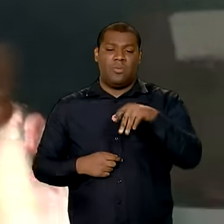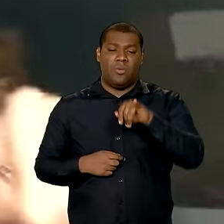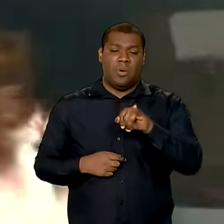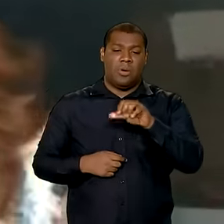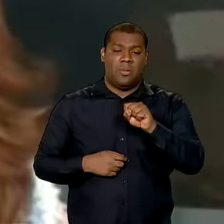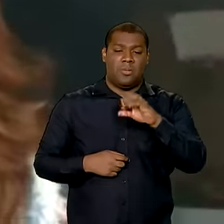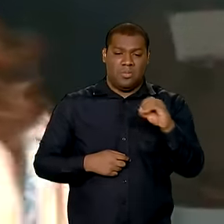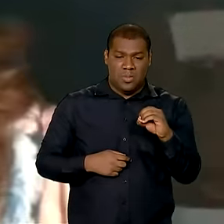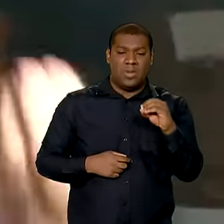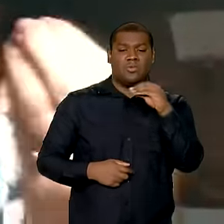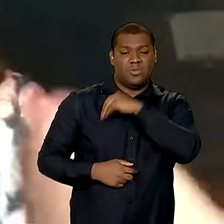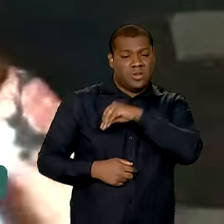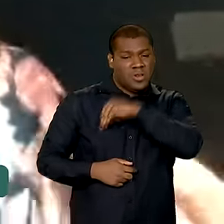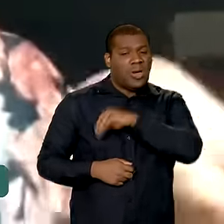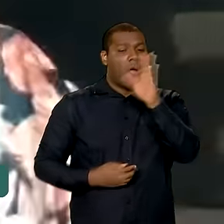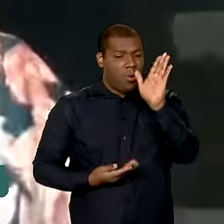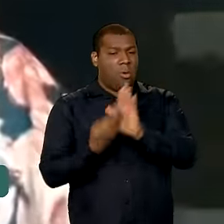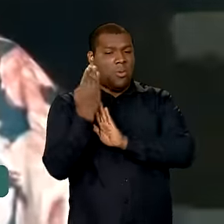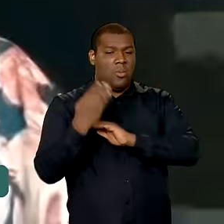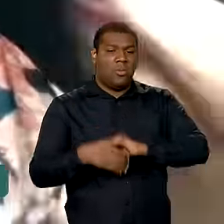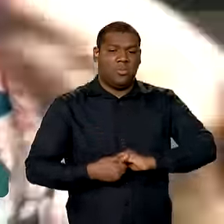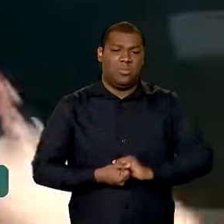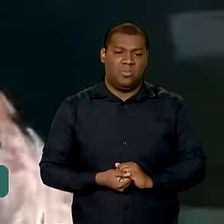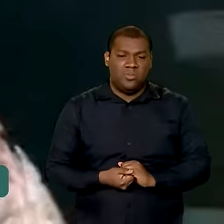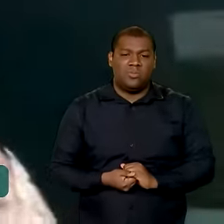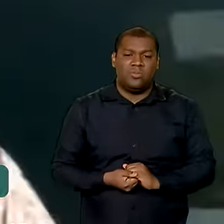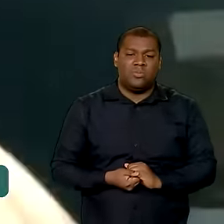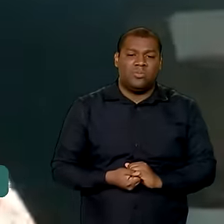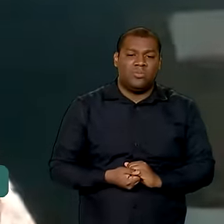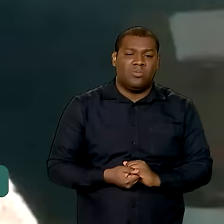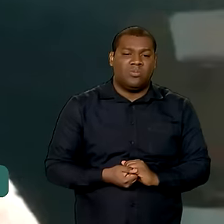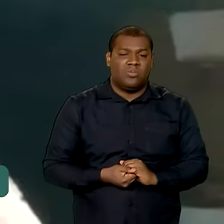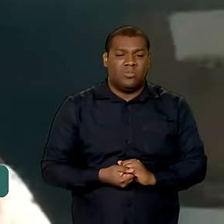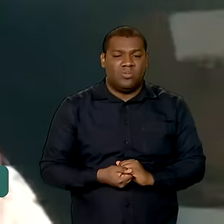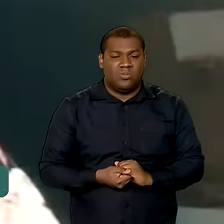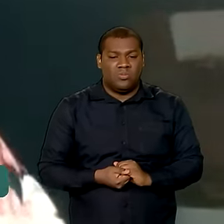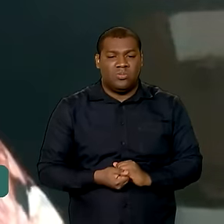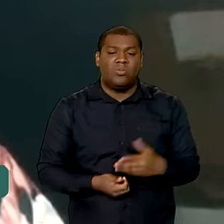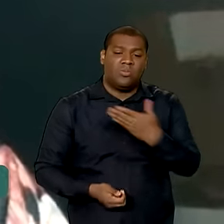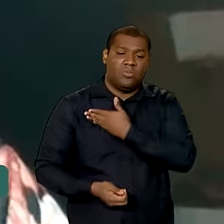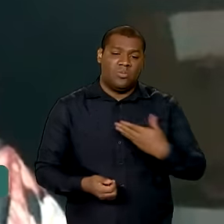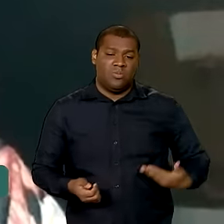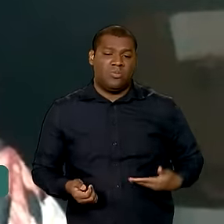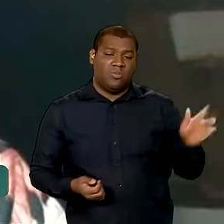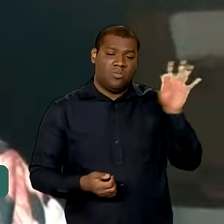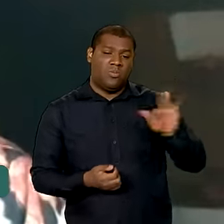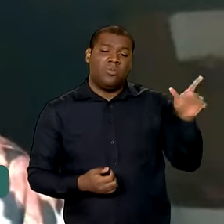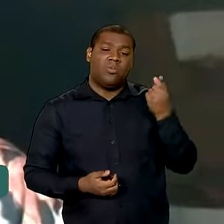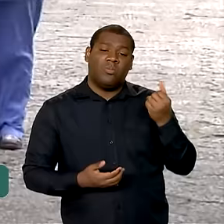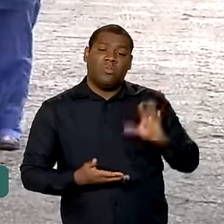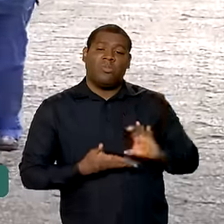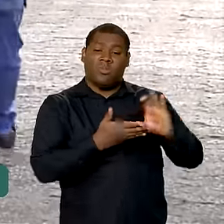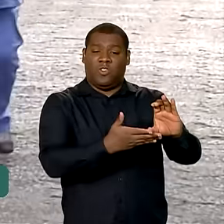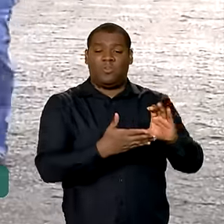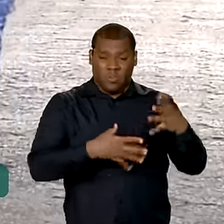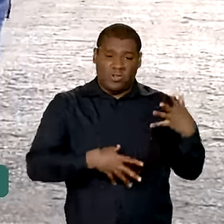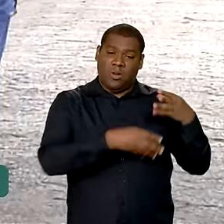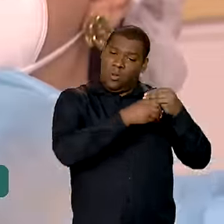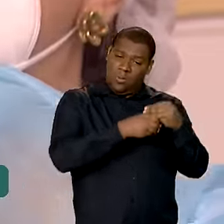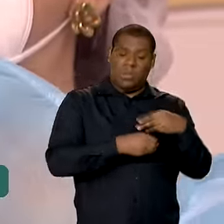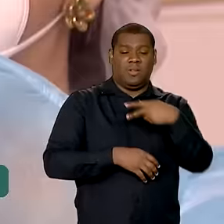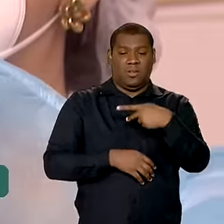possível sem esse complemento que a União faz para os estados. Para